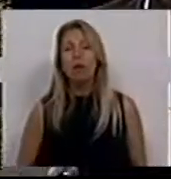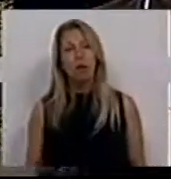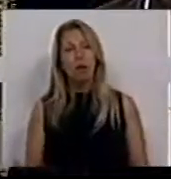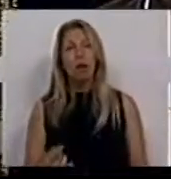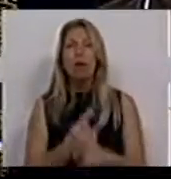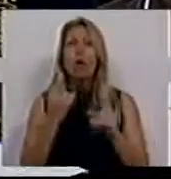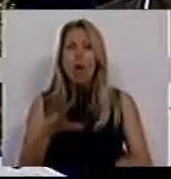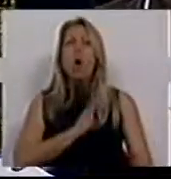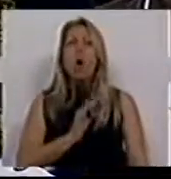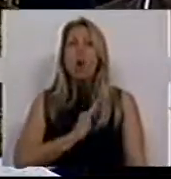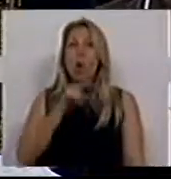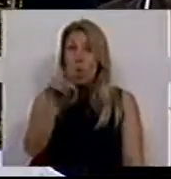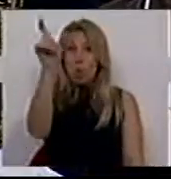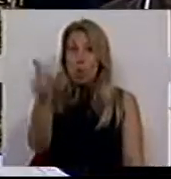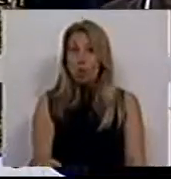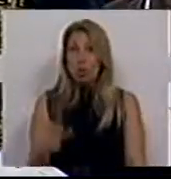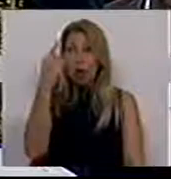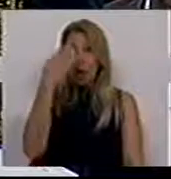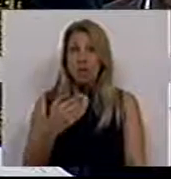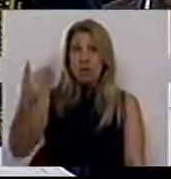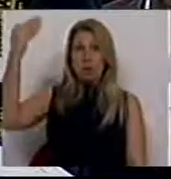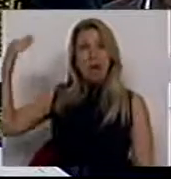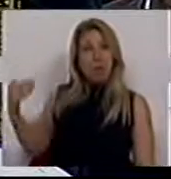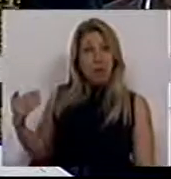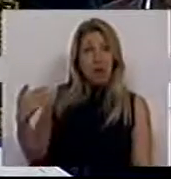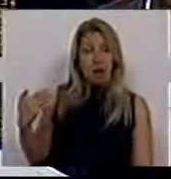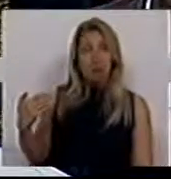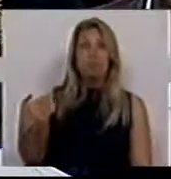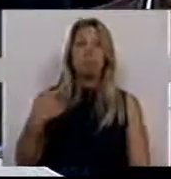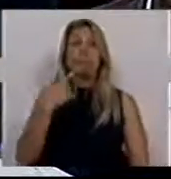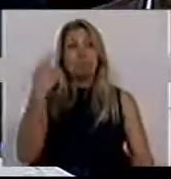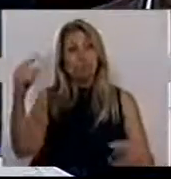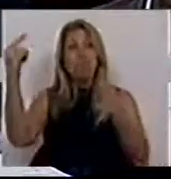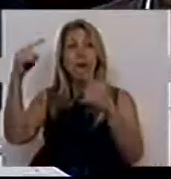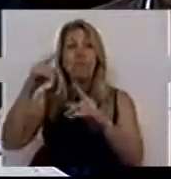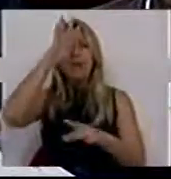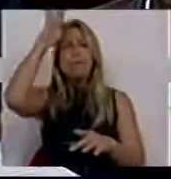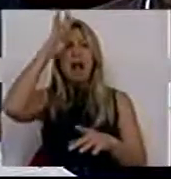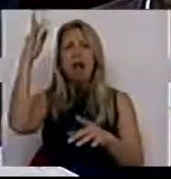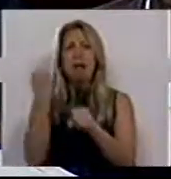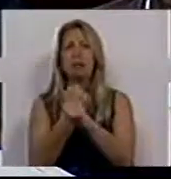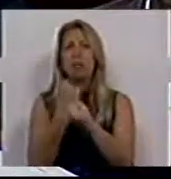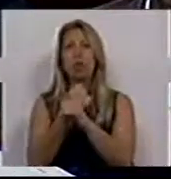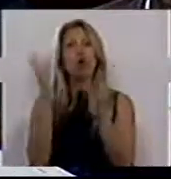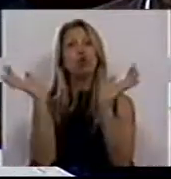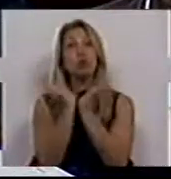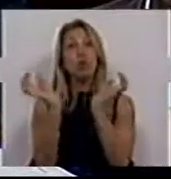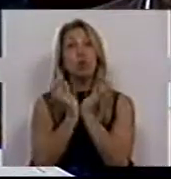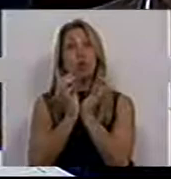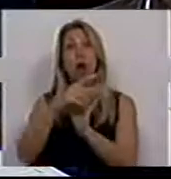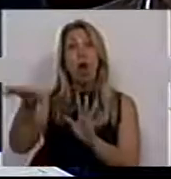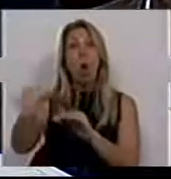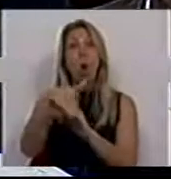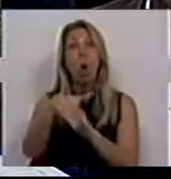semana, enquanto os trabalhadores da Segurança Social de Braga, quando estavam na rua o seu despedimento,